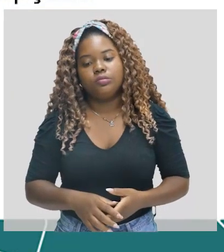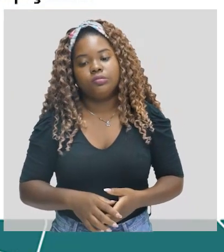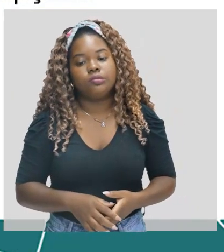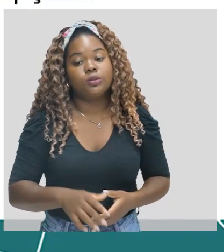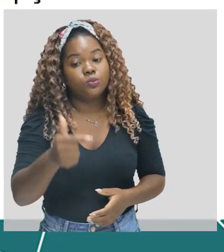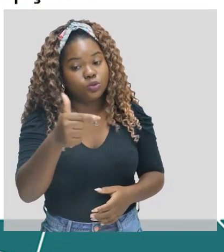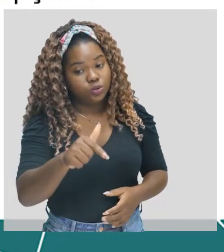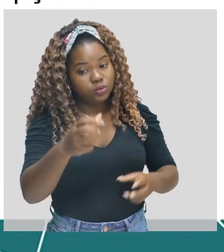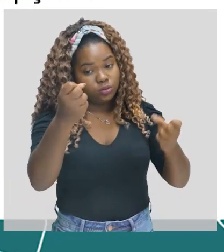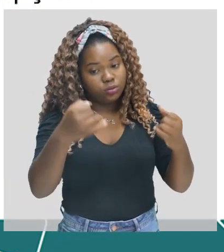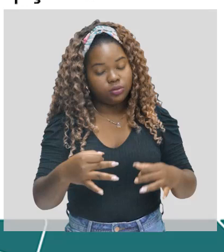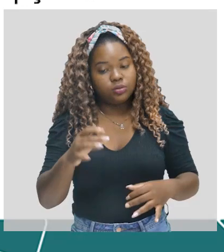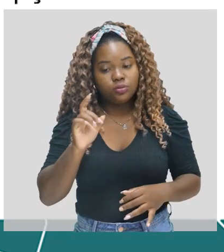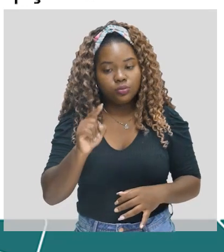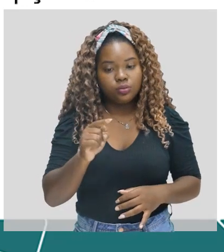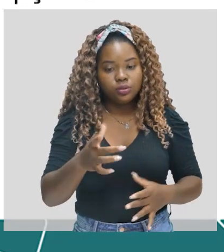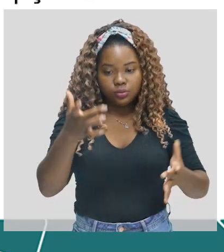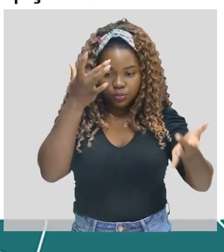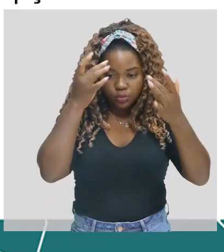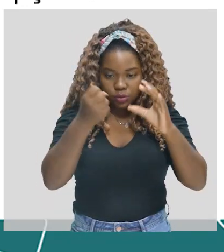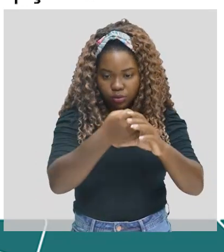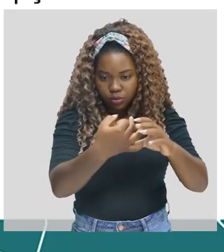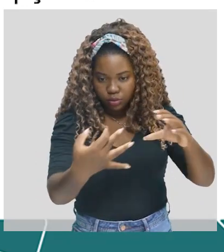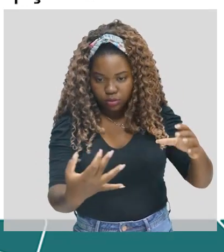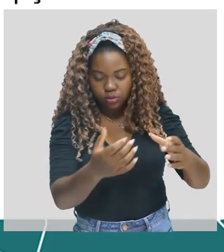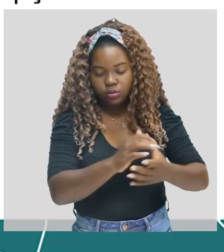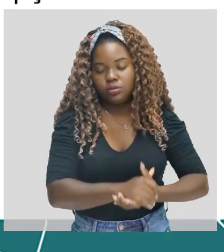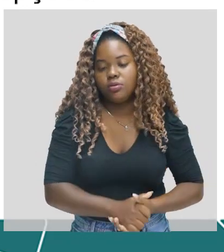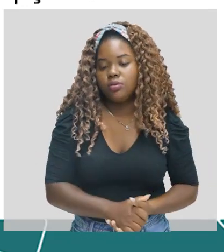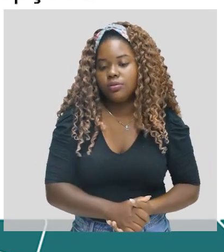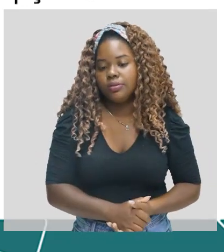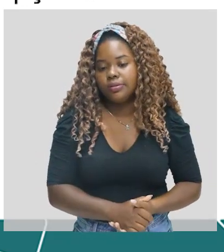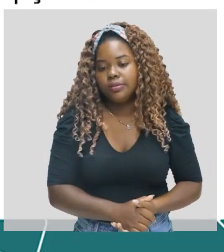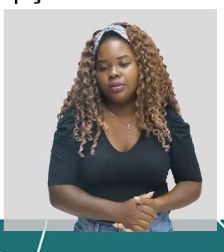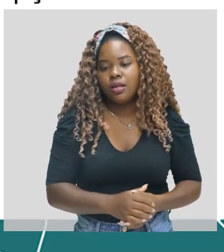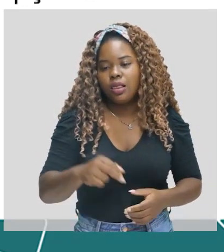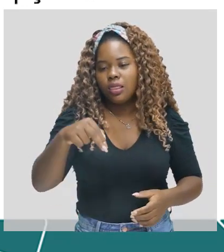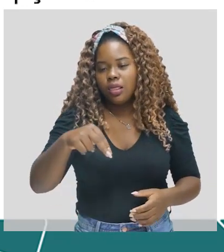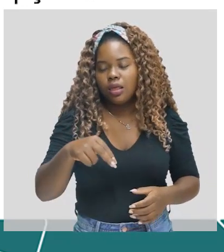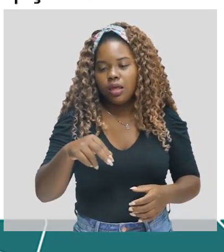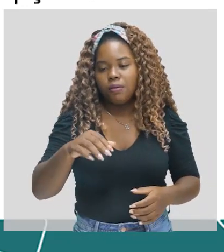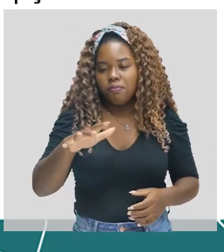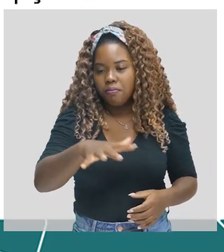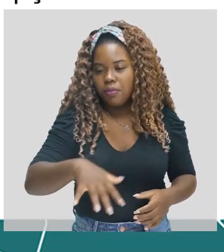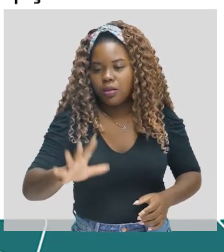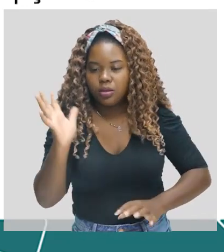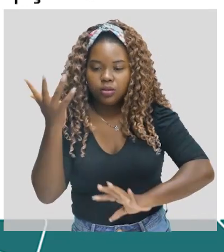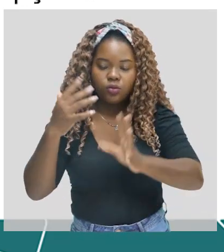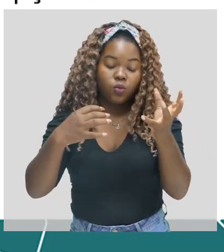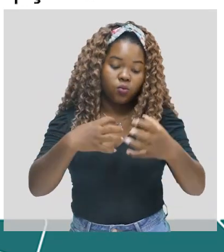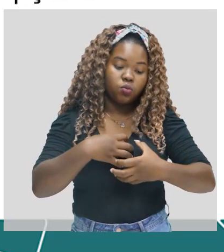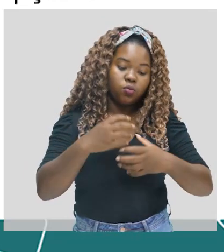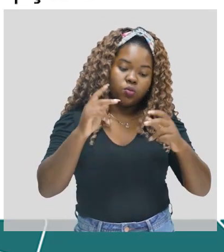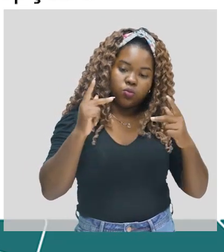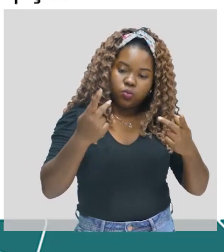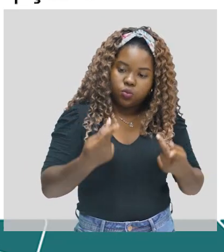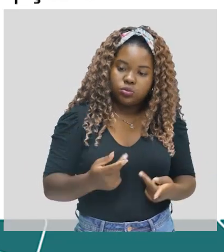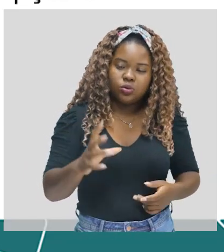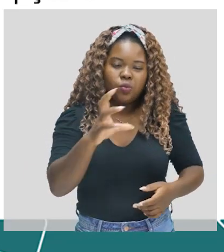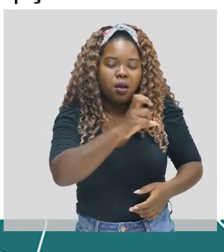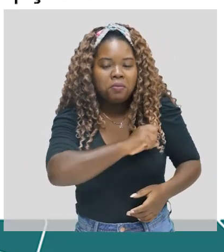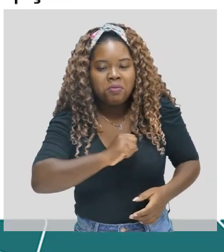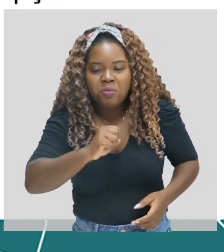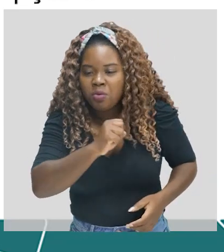vez, memorizando aqui as características. Olha só. Identificação da natureza com o sentimento humano. Ou seja, o amor à